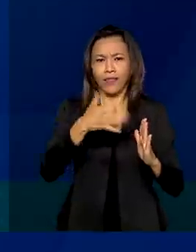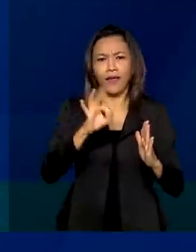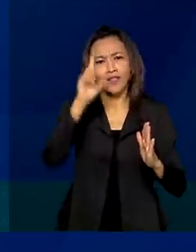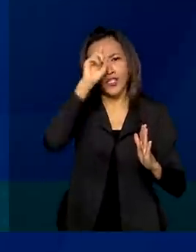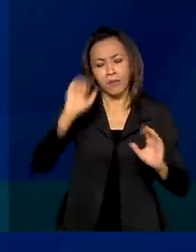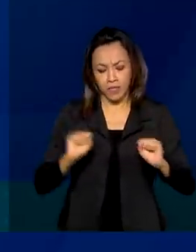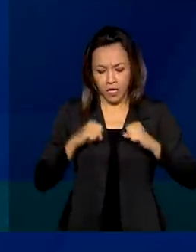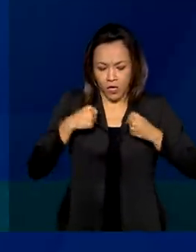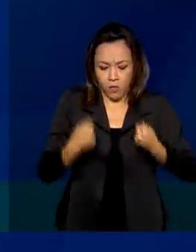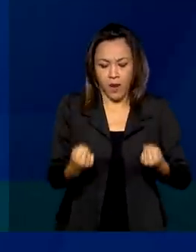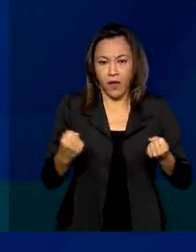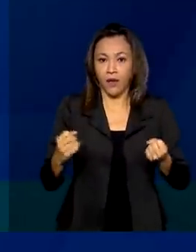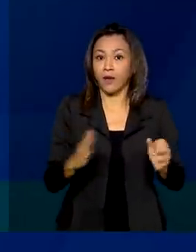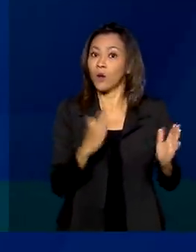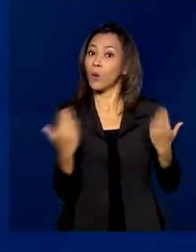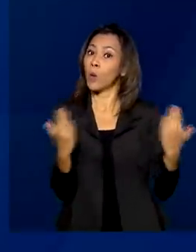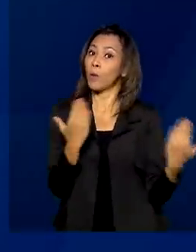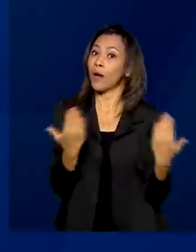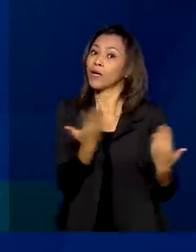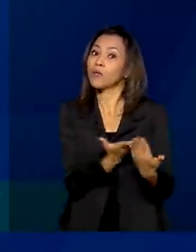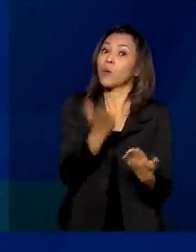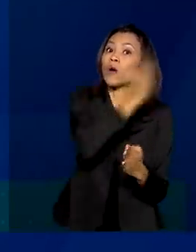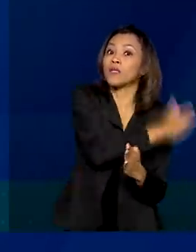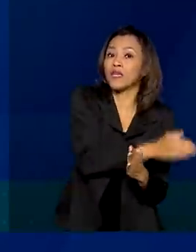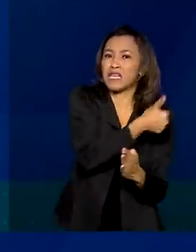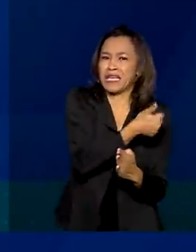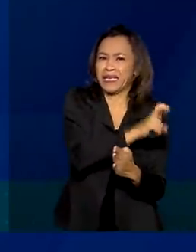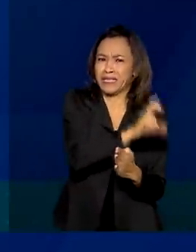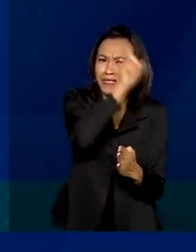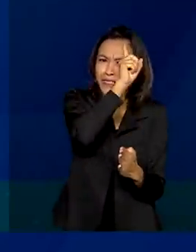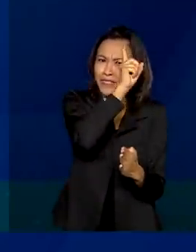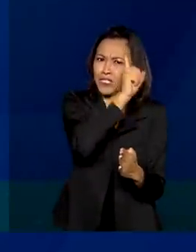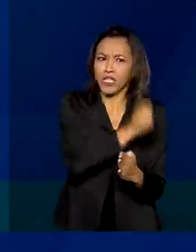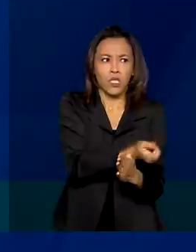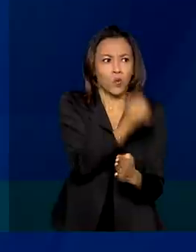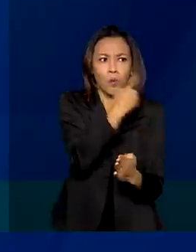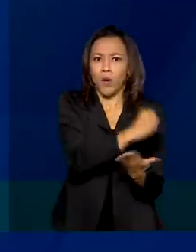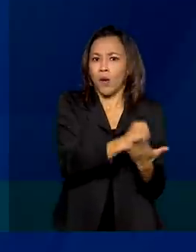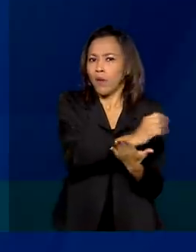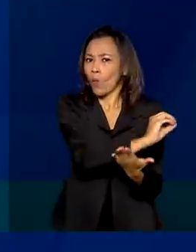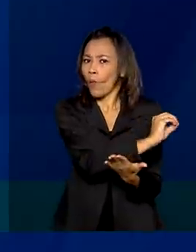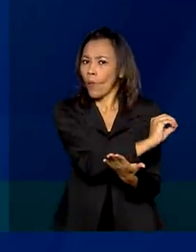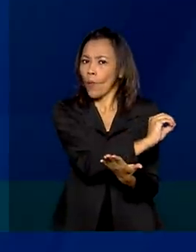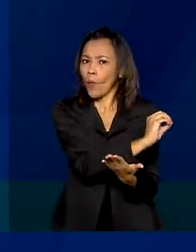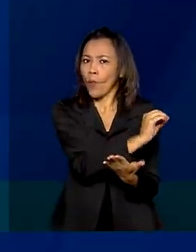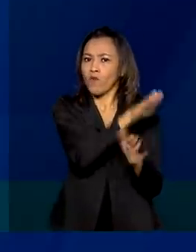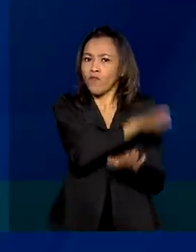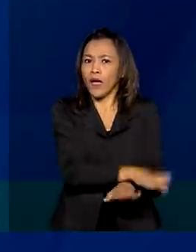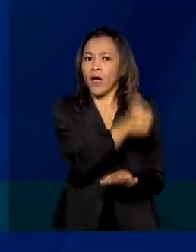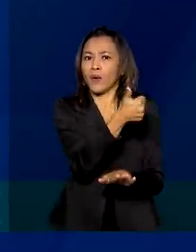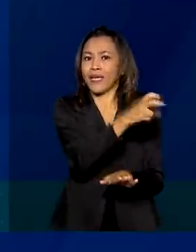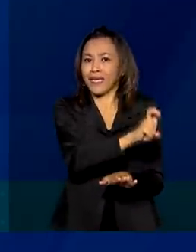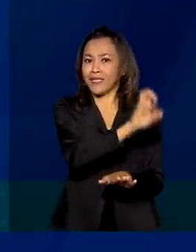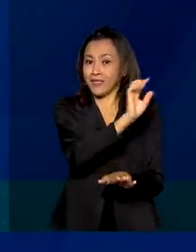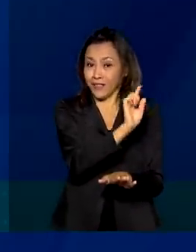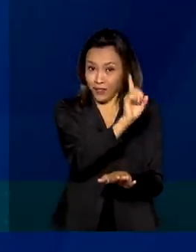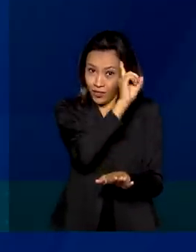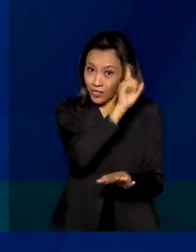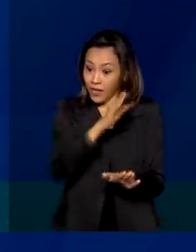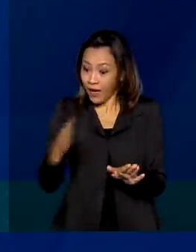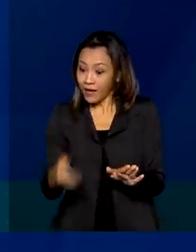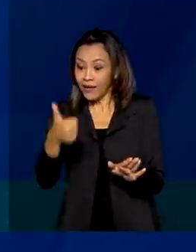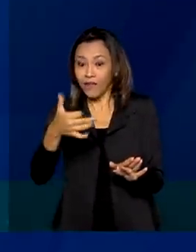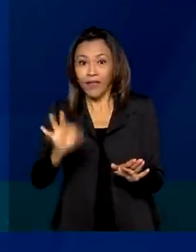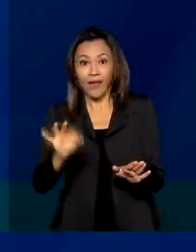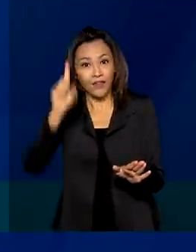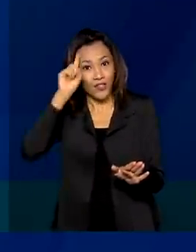comparação com 15 dias dos pacientes que não receberam Remdesivir. Portanto, eles tiveram um tempo menor de recuperação.